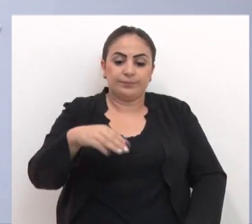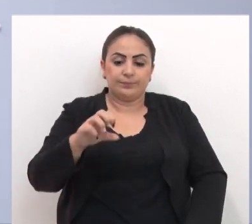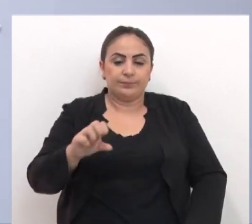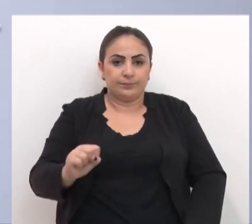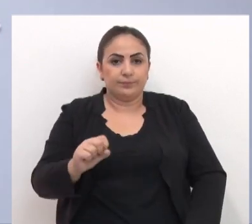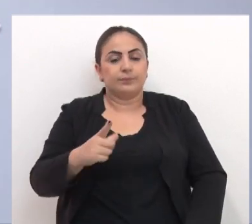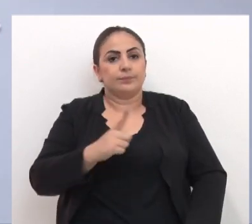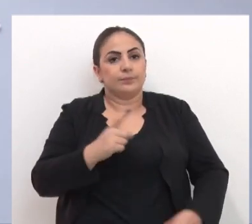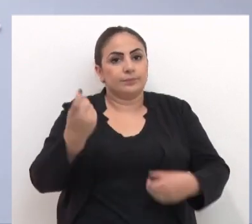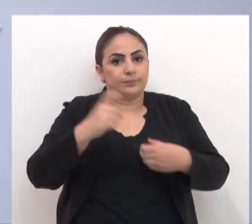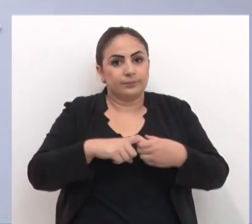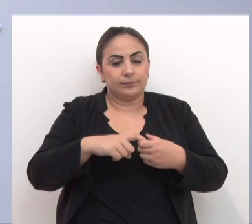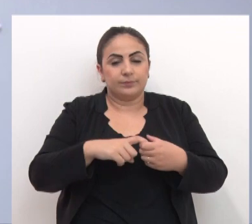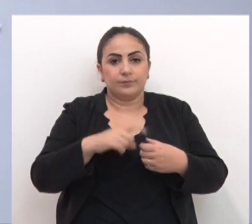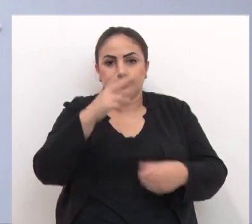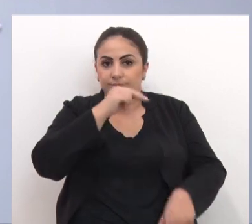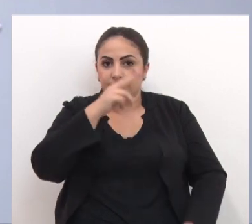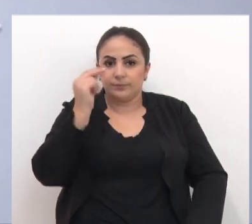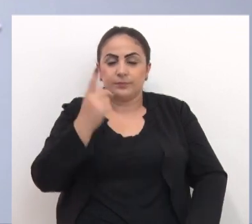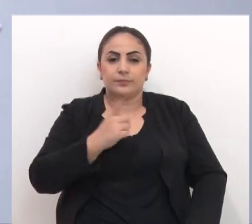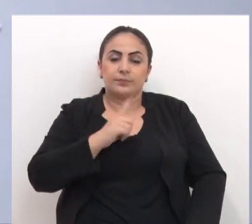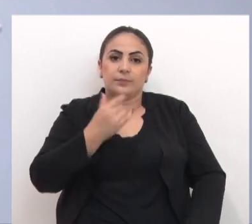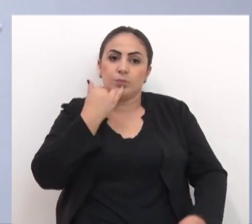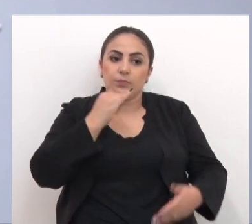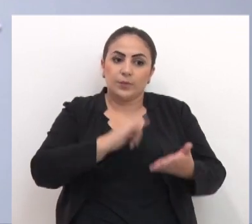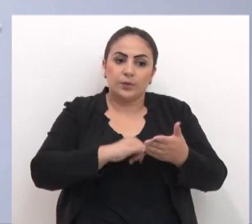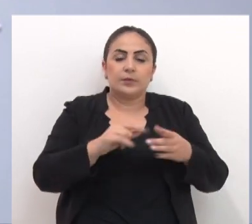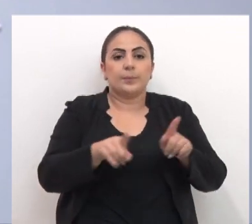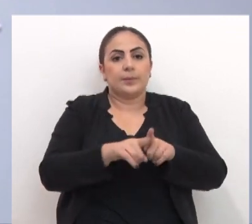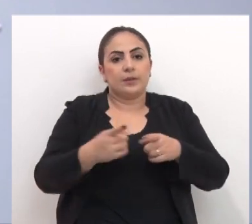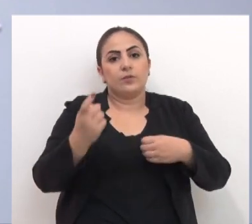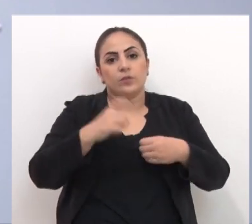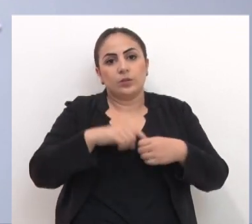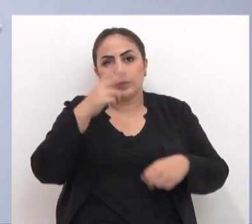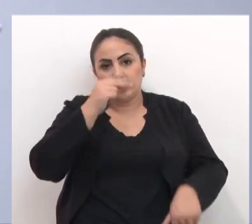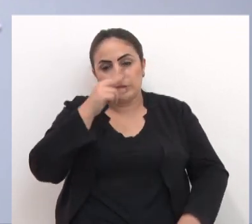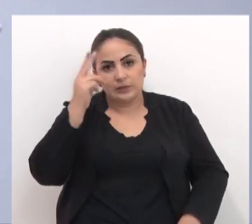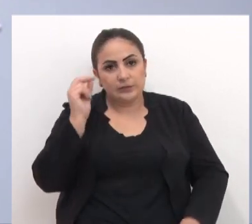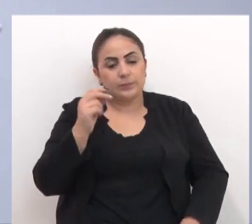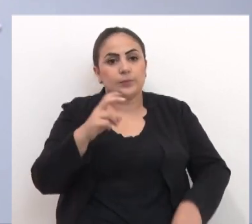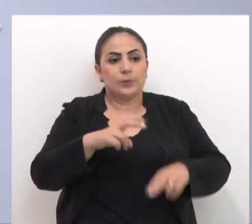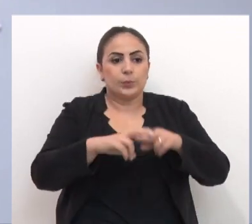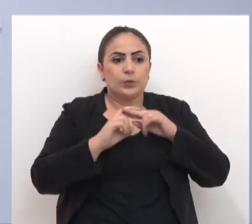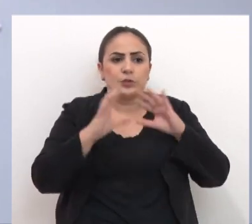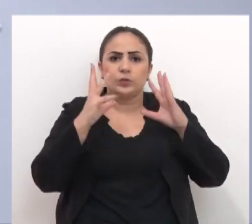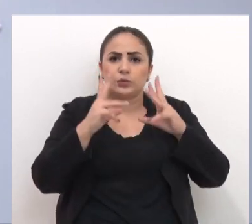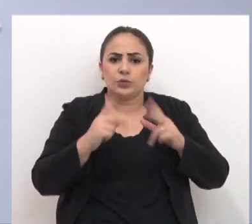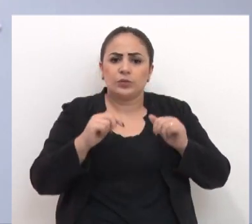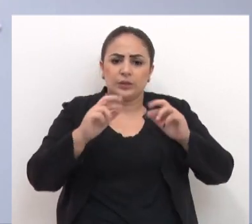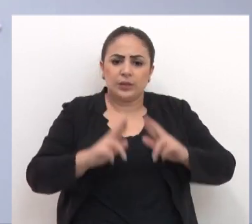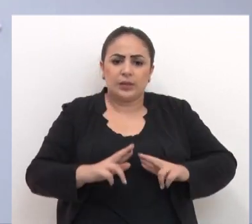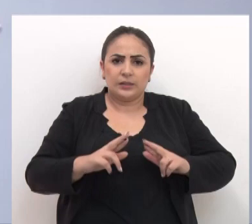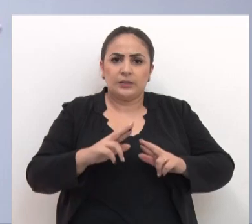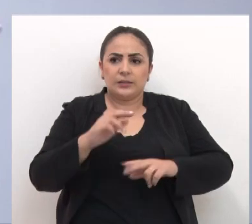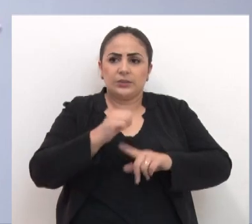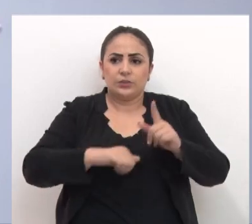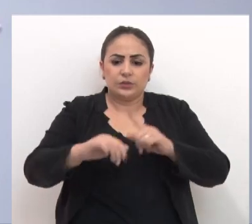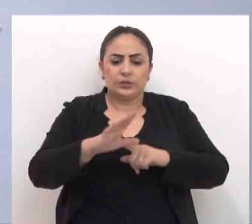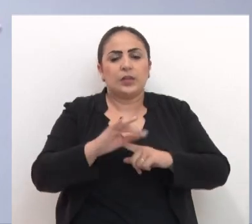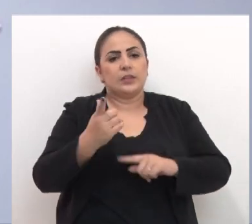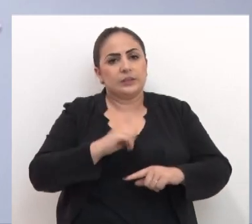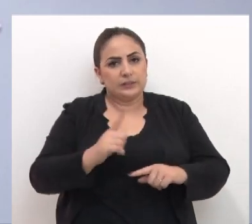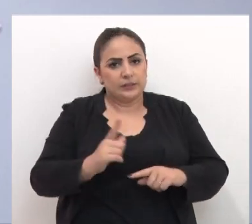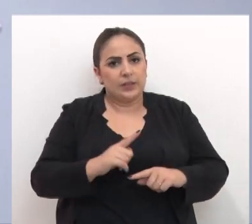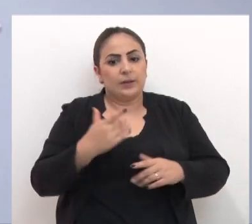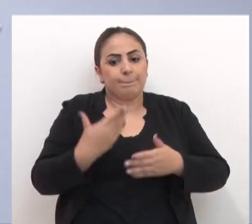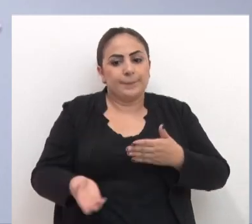ICMS com retorno para o município gera um imposto chamado CEFEM que é federal também tem retorno para o município então todos os